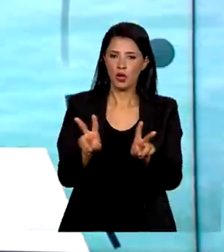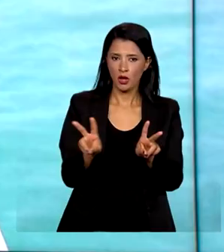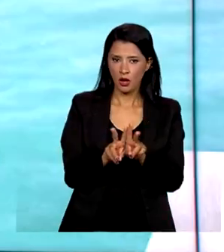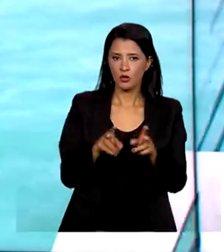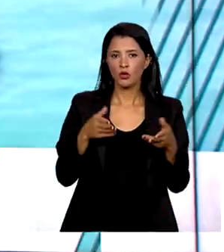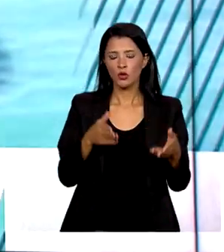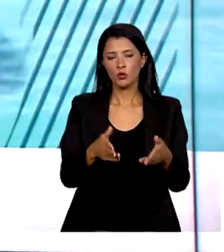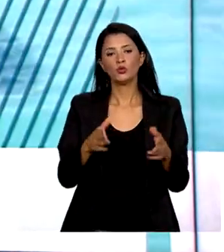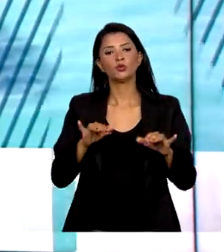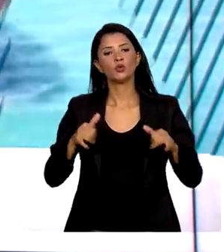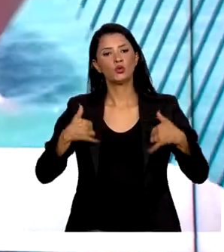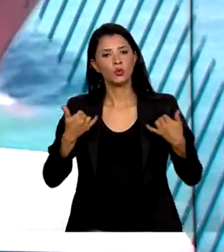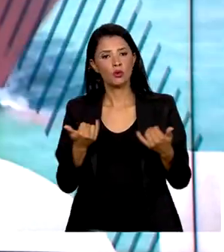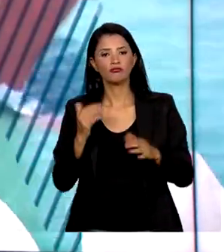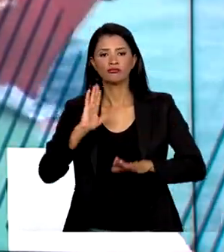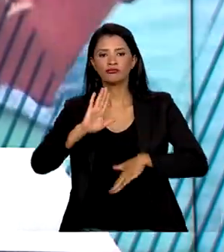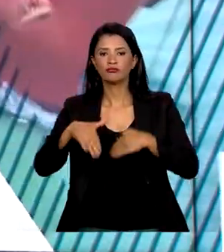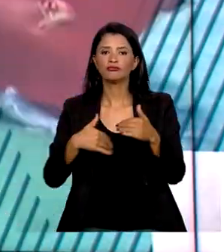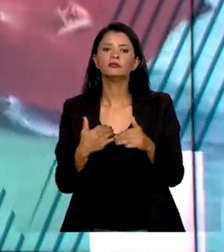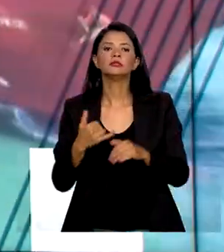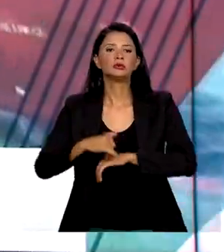no Fórum Avanços na Infraestrutura e Reindustrialização. vamos muita informação.